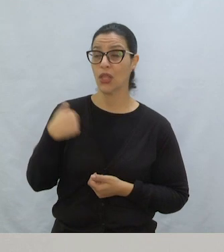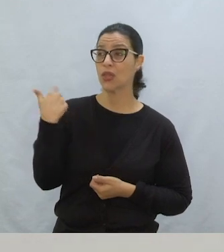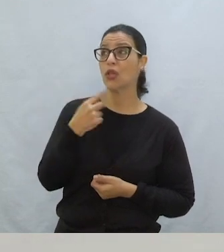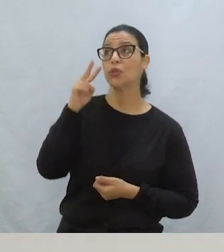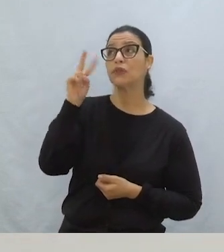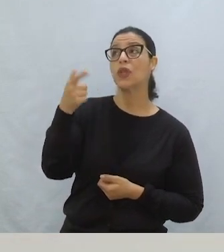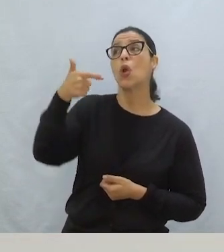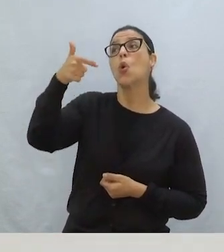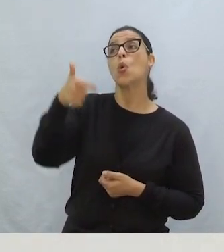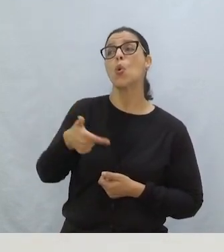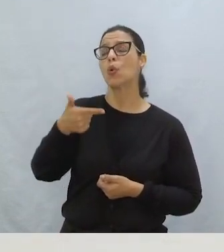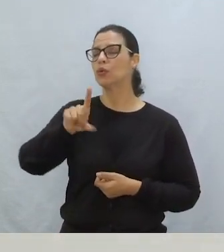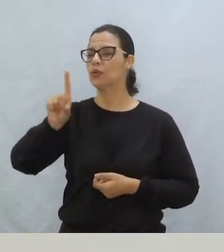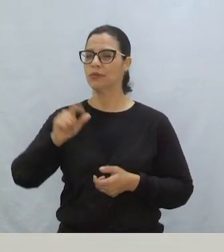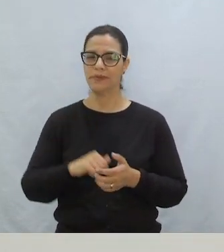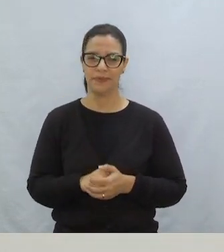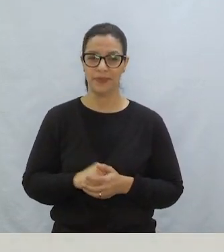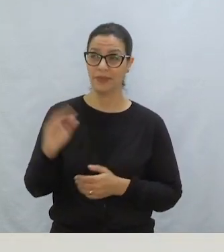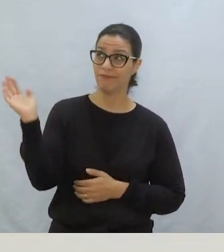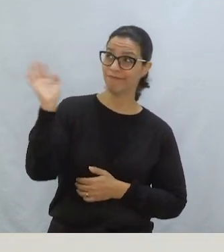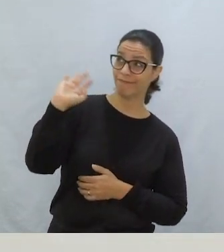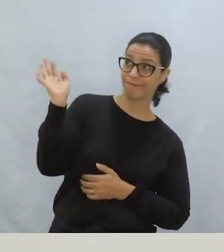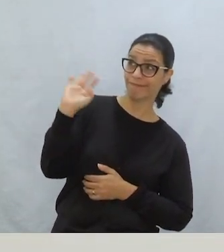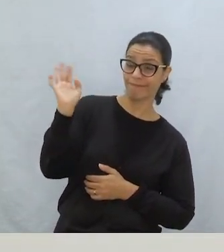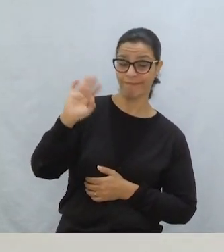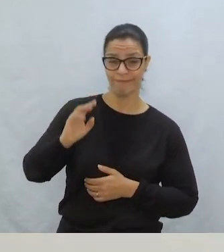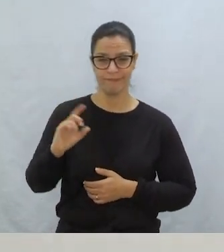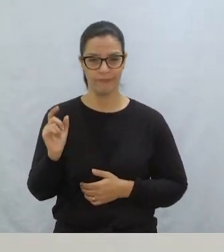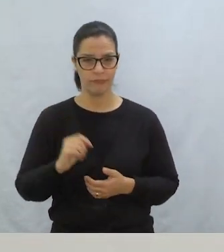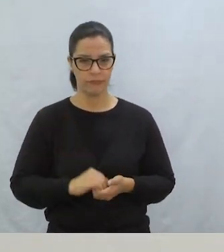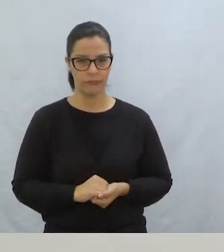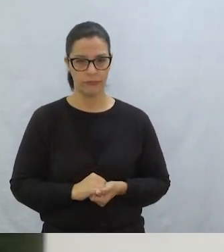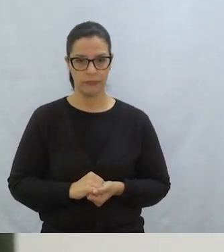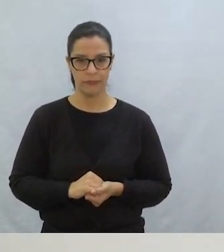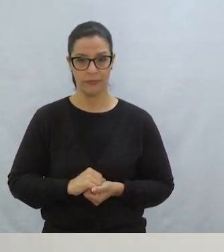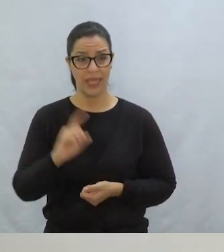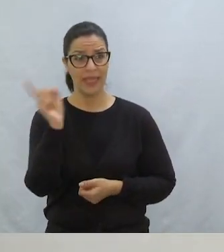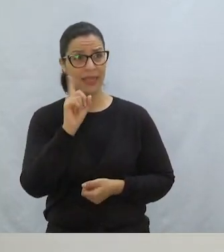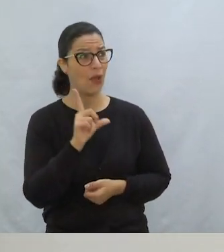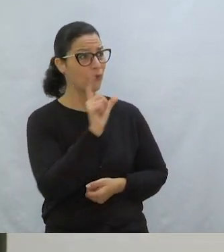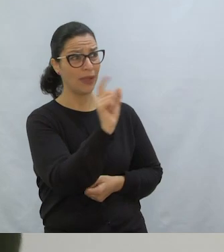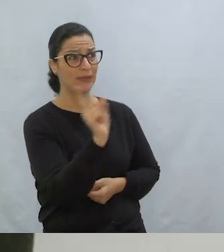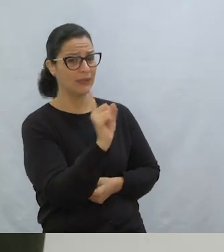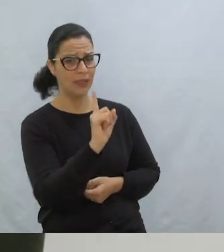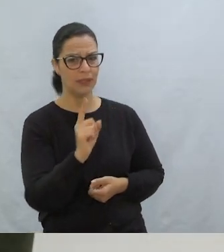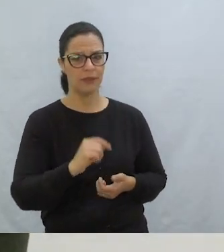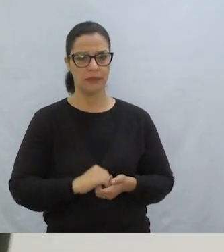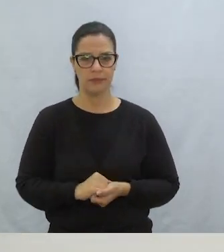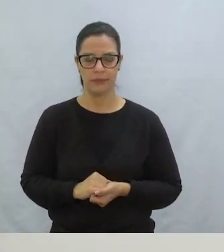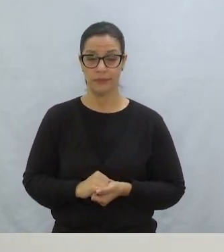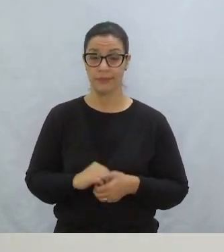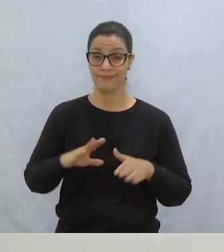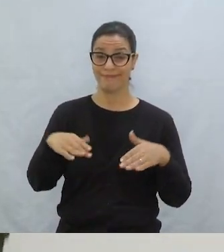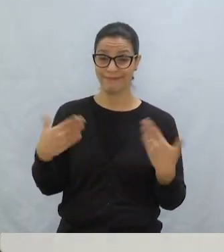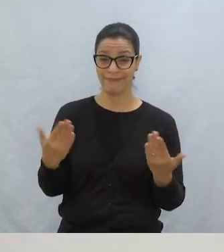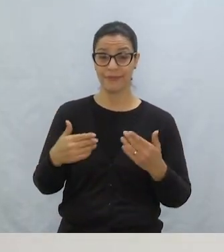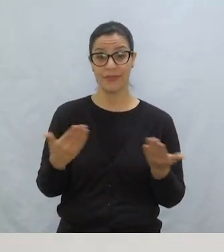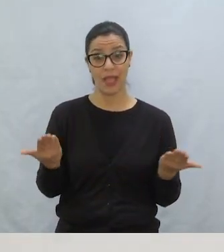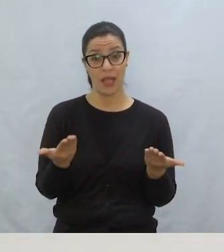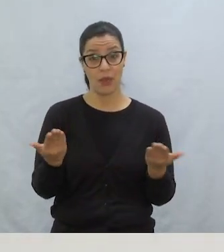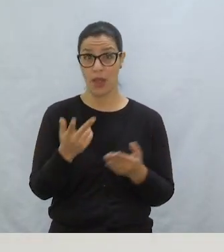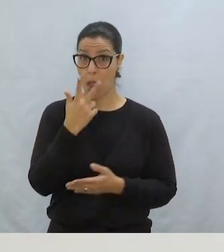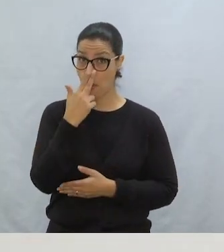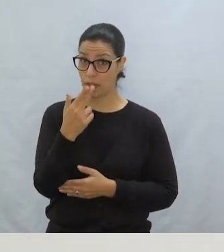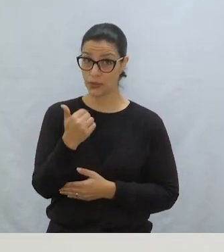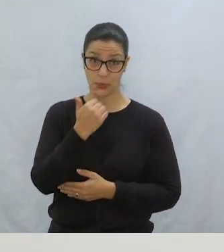A gente se vê por aí Ui Não se vá Bom